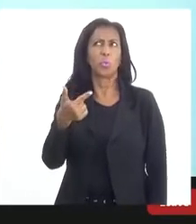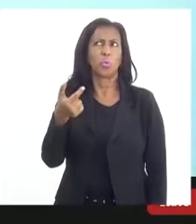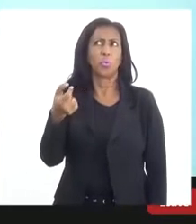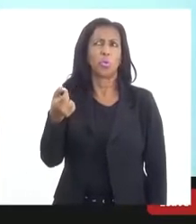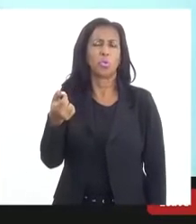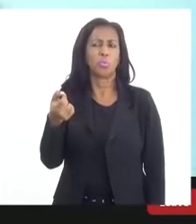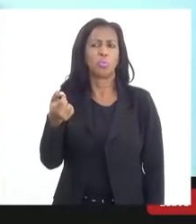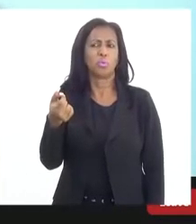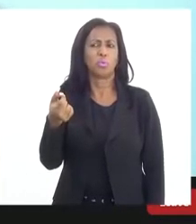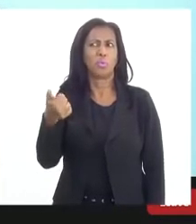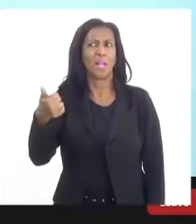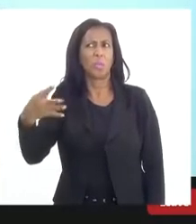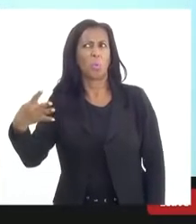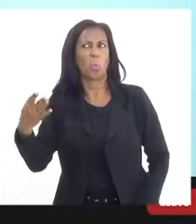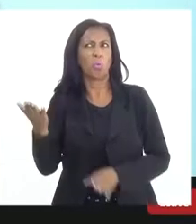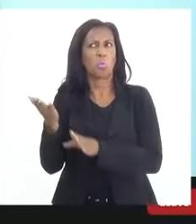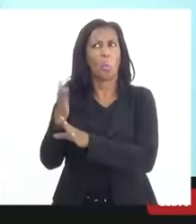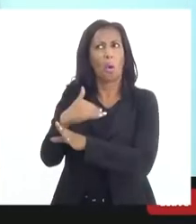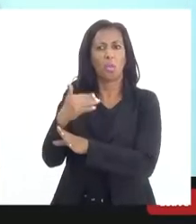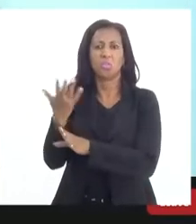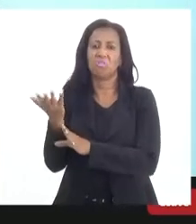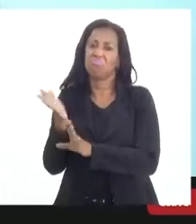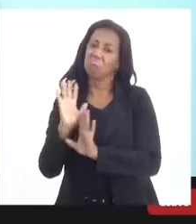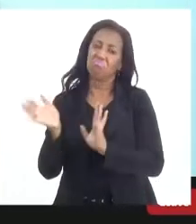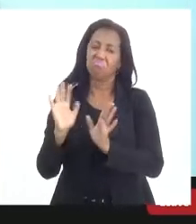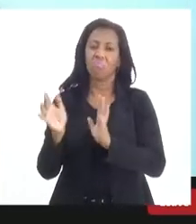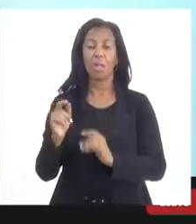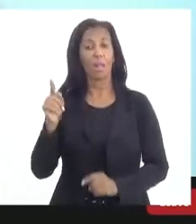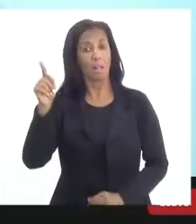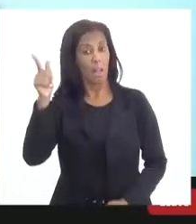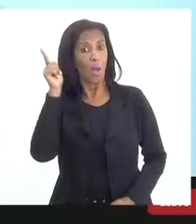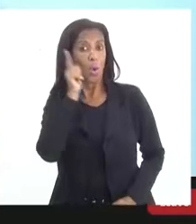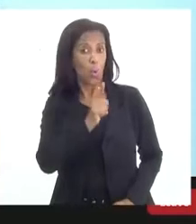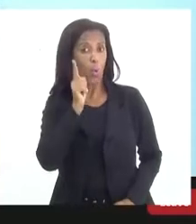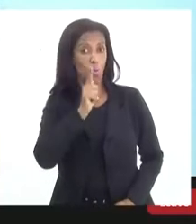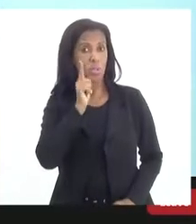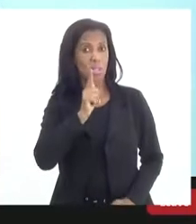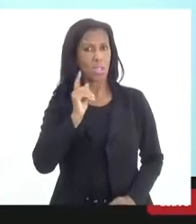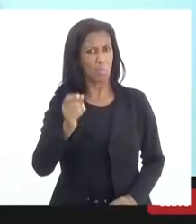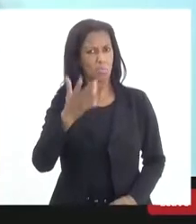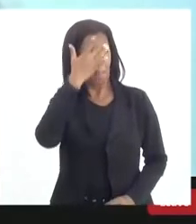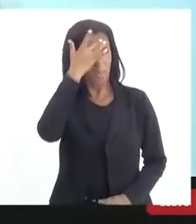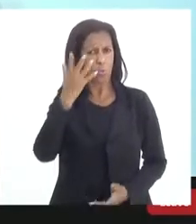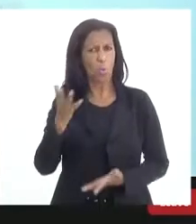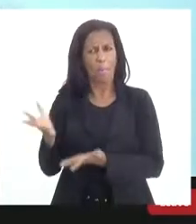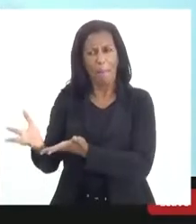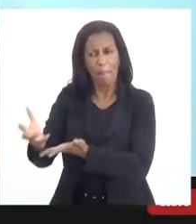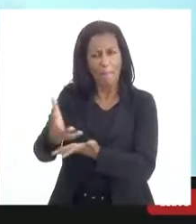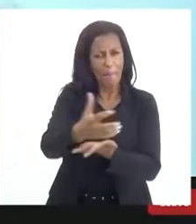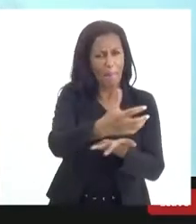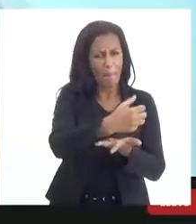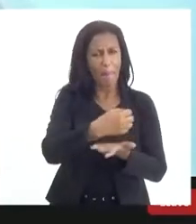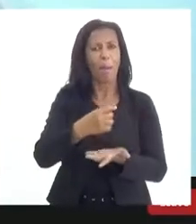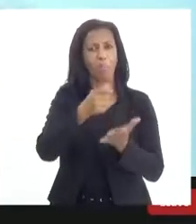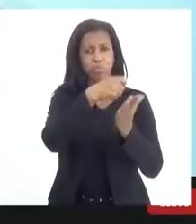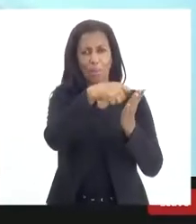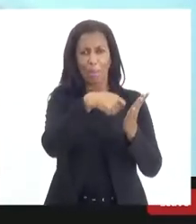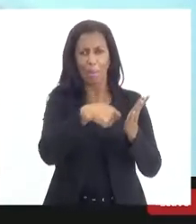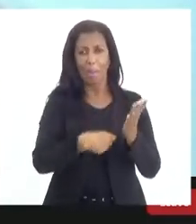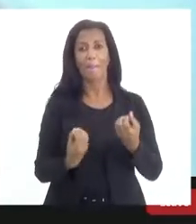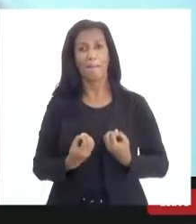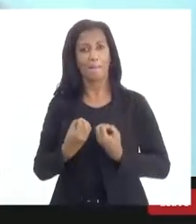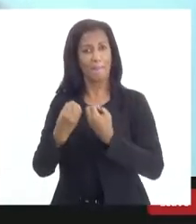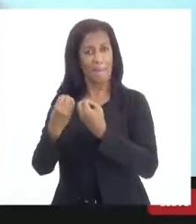antes de 2014, por aí, que nós lá conseguimos captar vários doadores. Só que existe